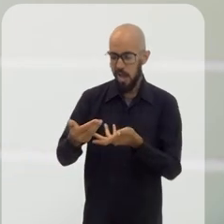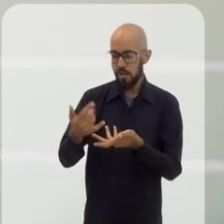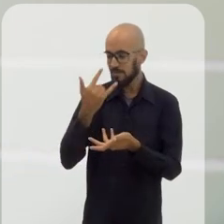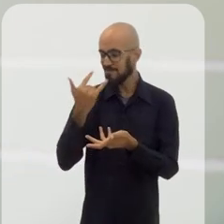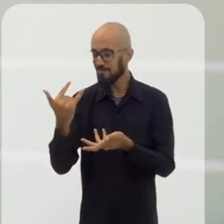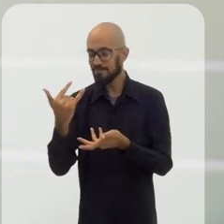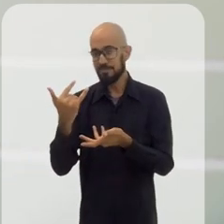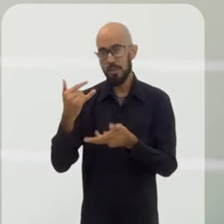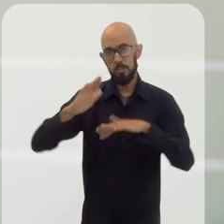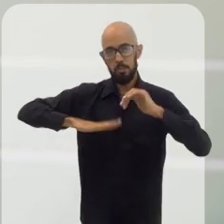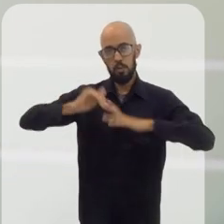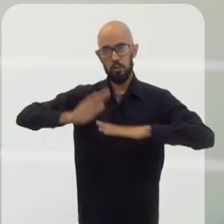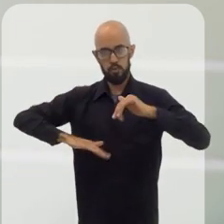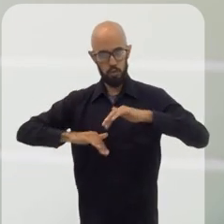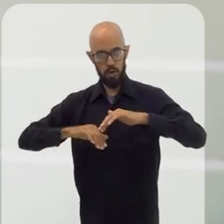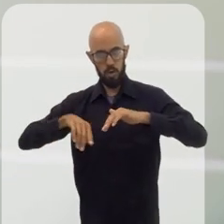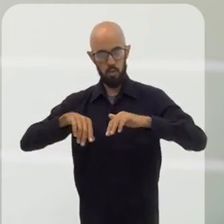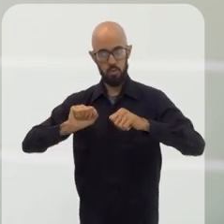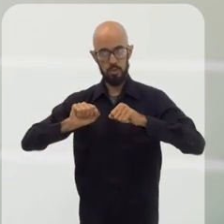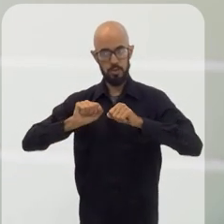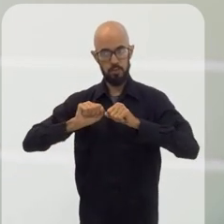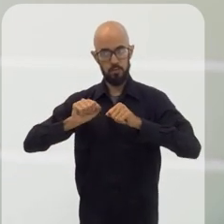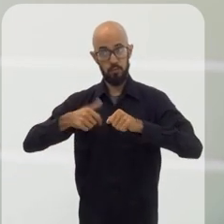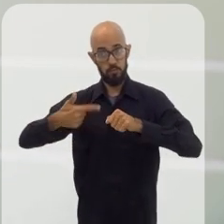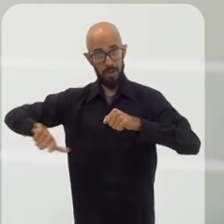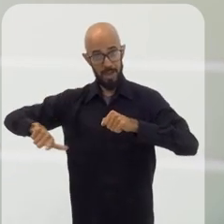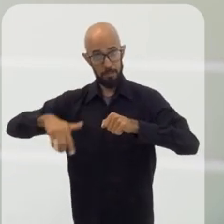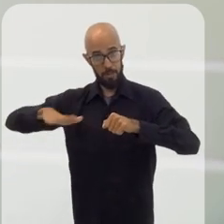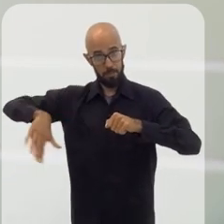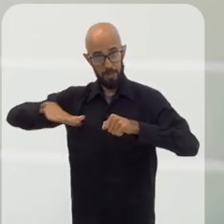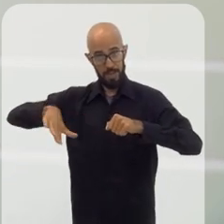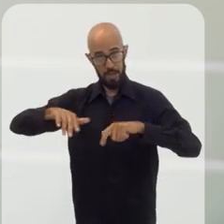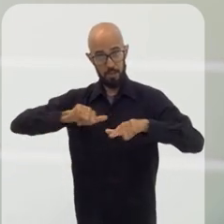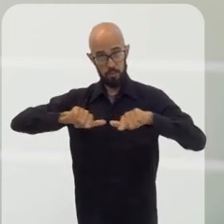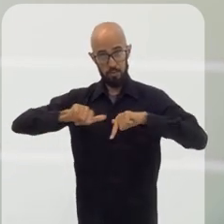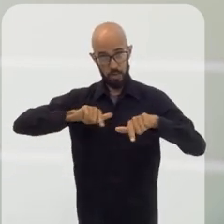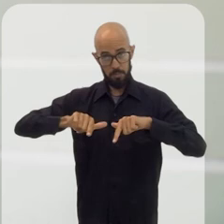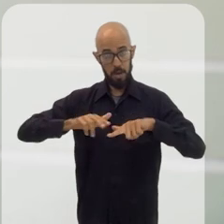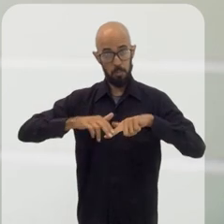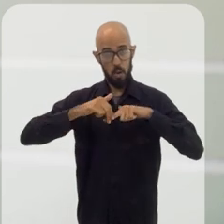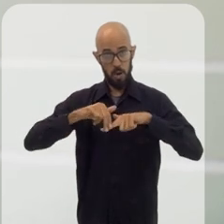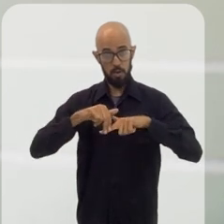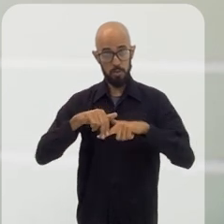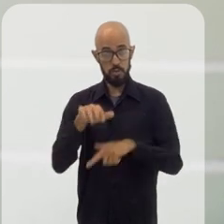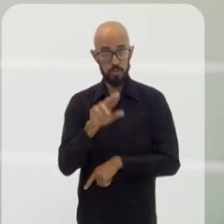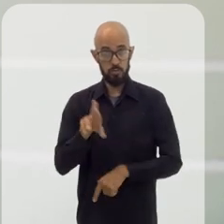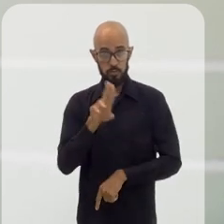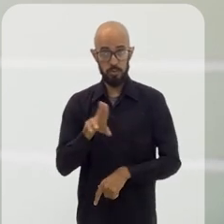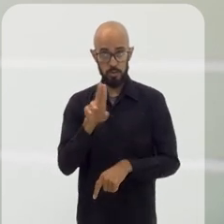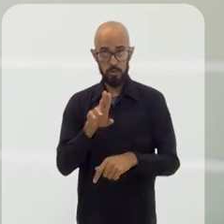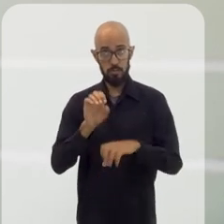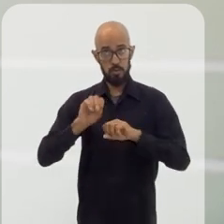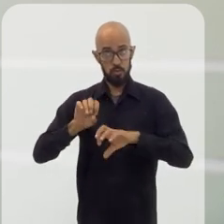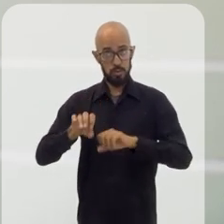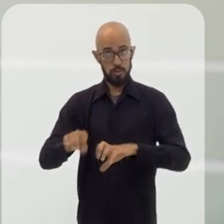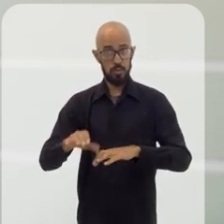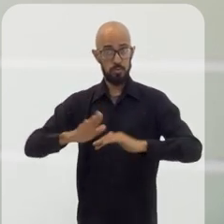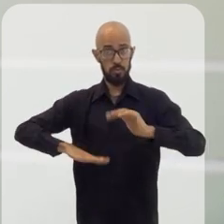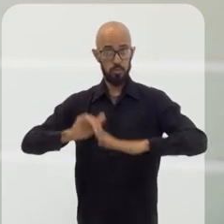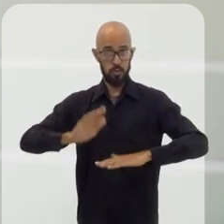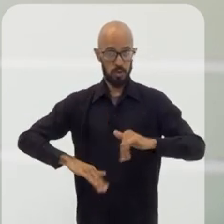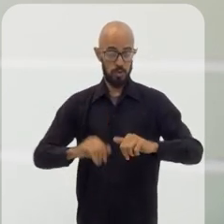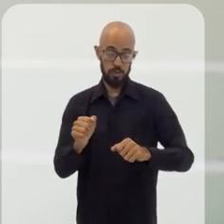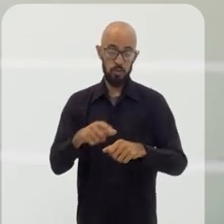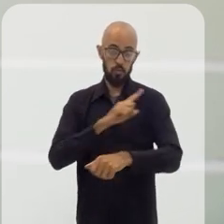atrair esse profissional que é lançado ao mercado de trabalho por conta dessas universidades e pelos